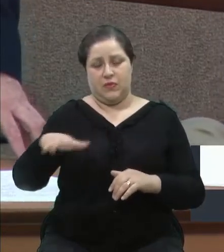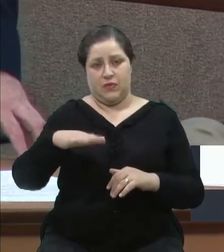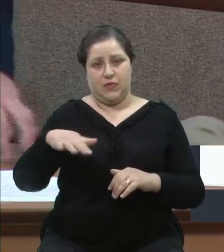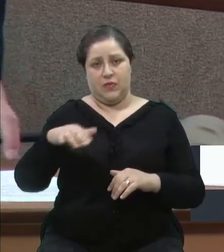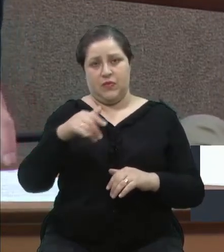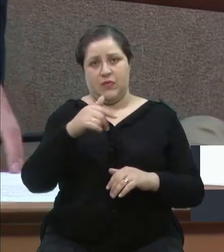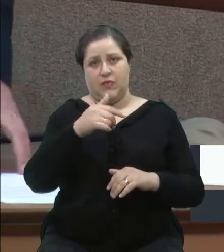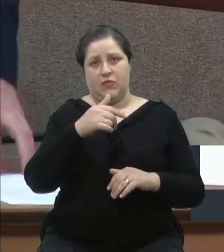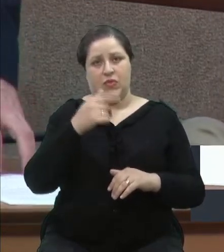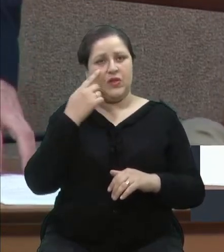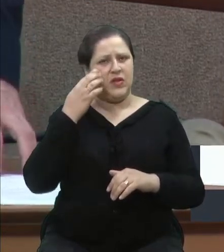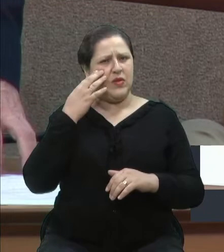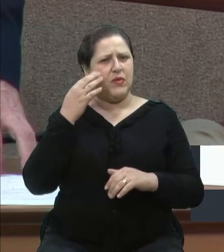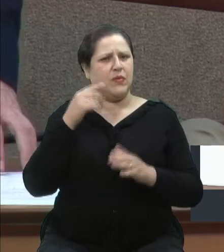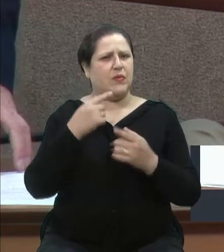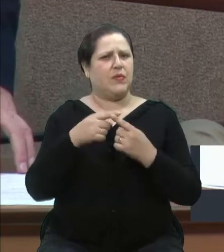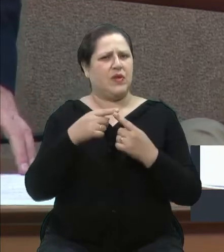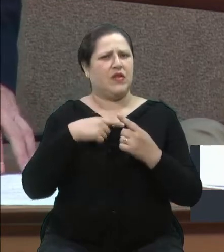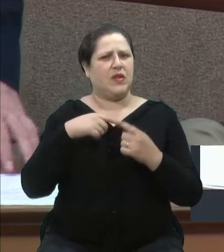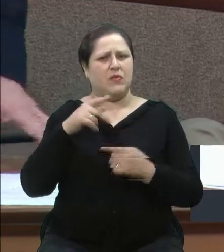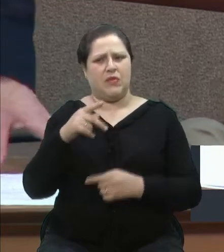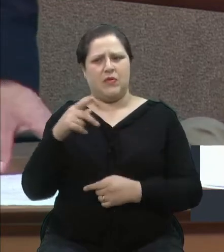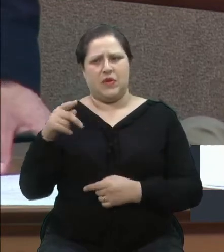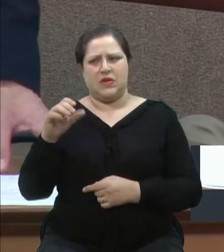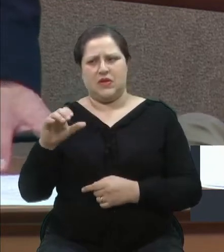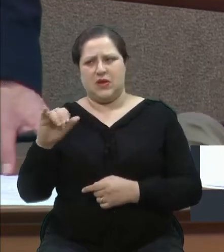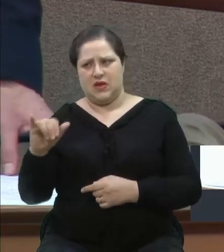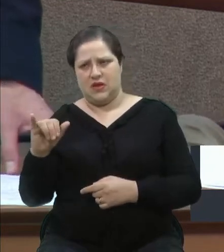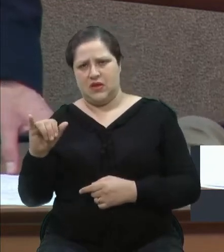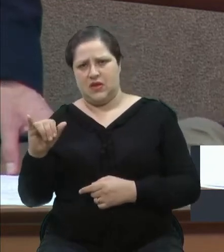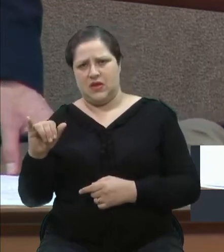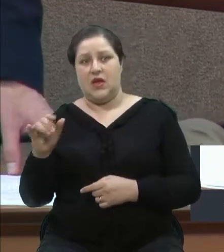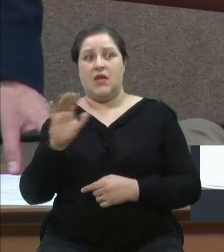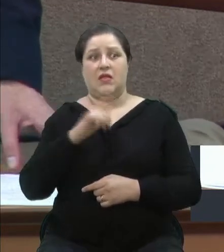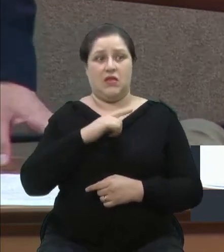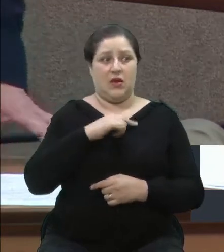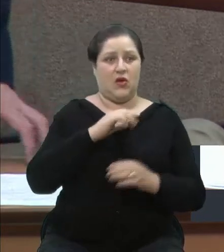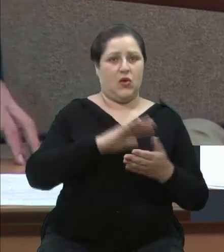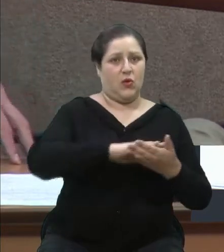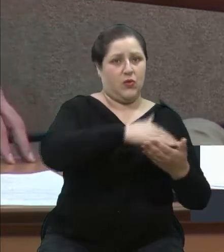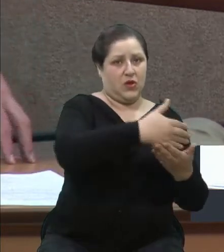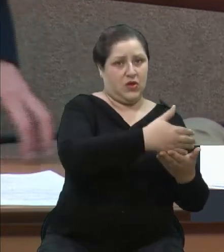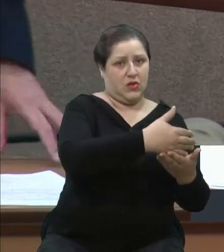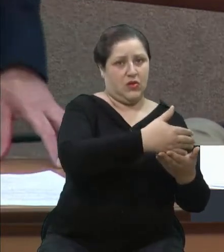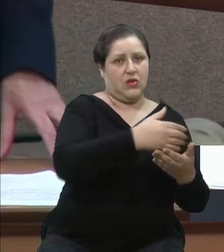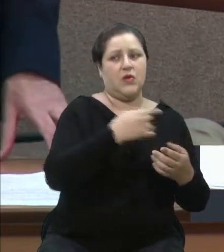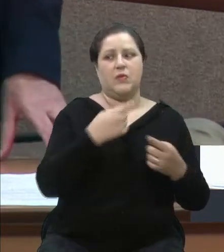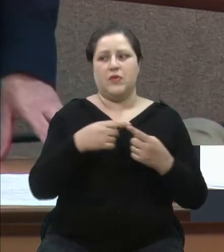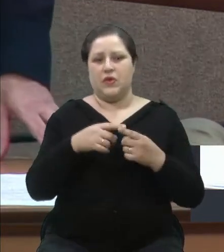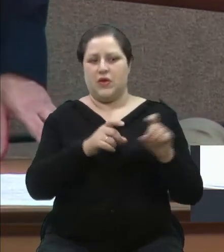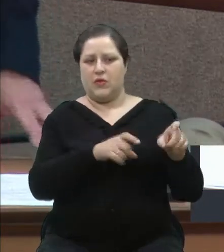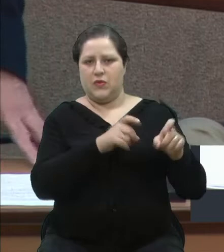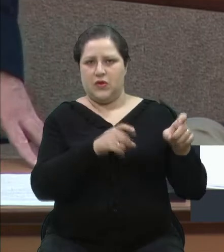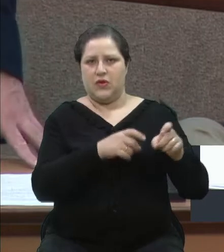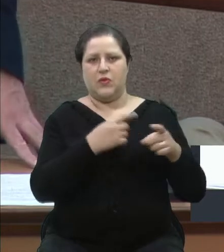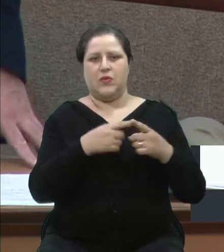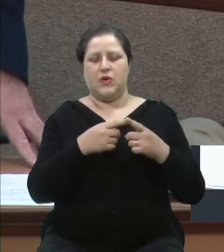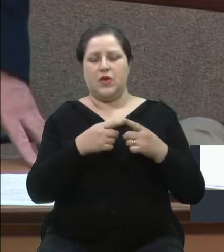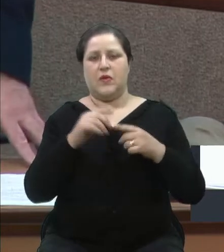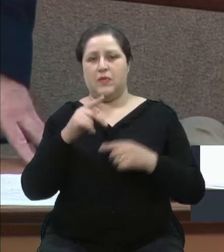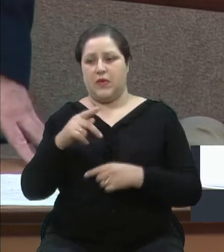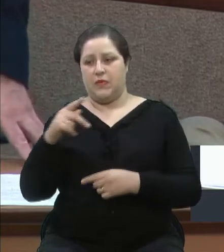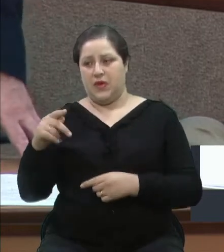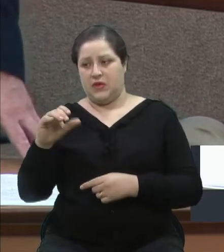computador, vereador Scalco? Porque PPCI não dá voto, não dá mídia, mas os computadores dá. Está lá no pioneiro hoje. Então, as